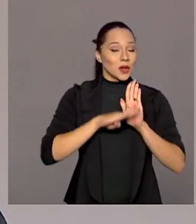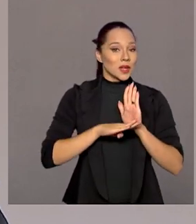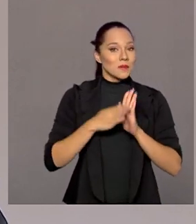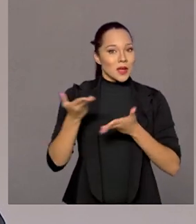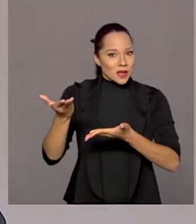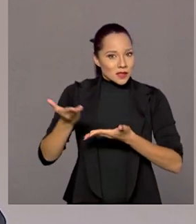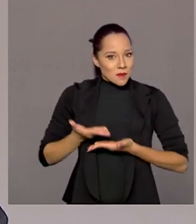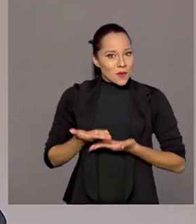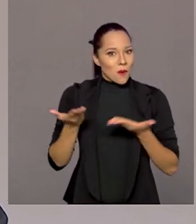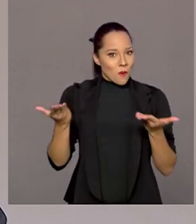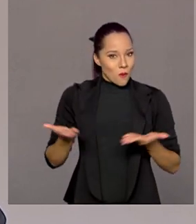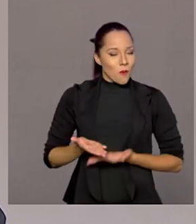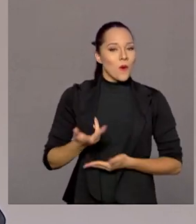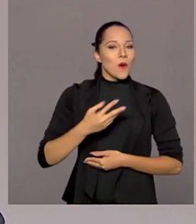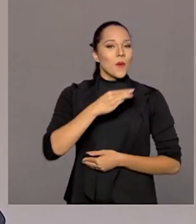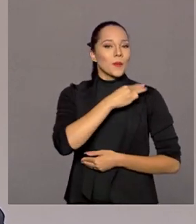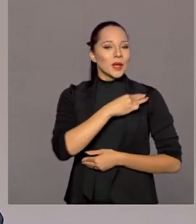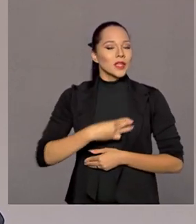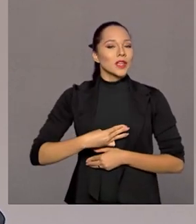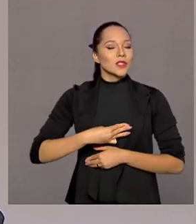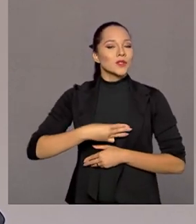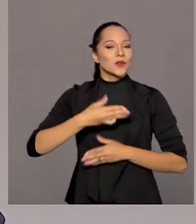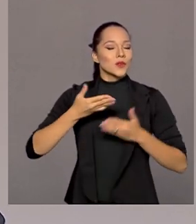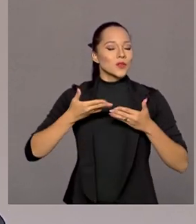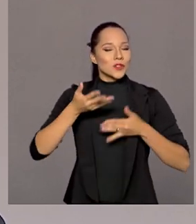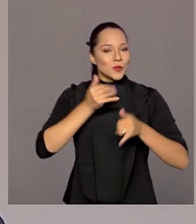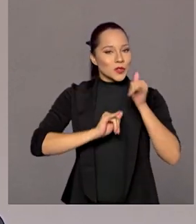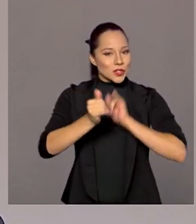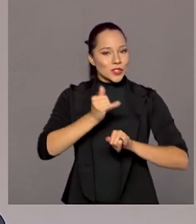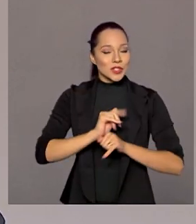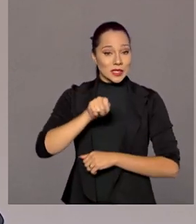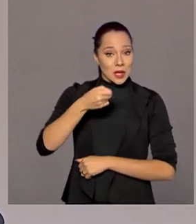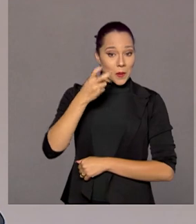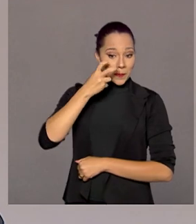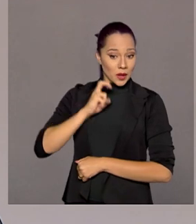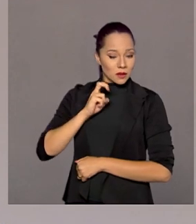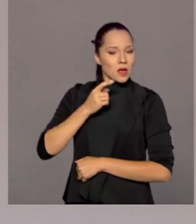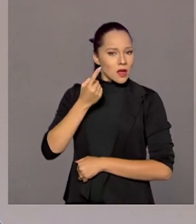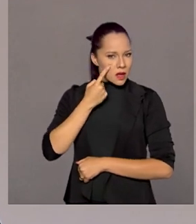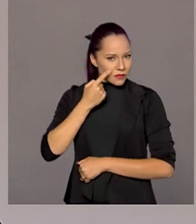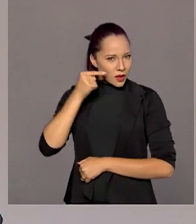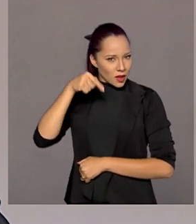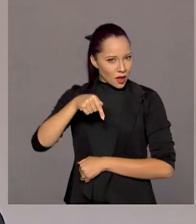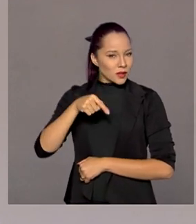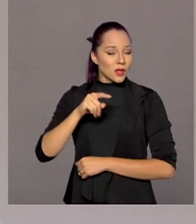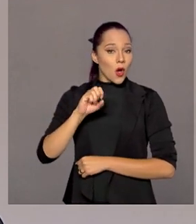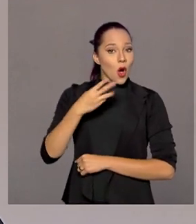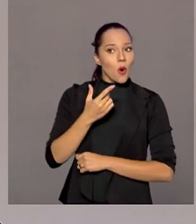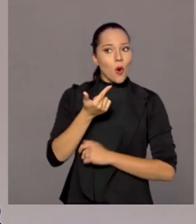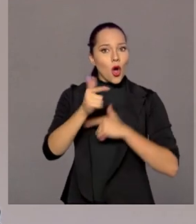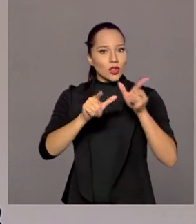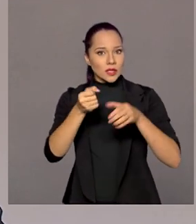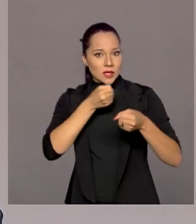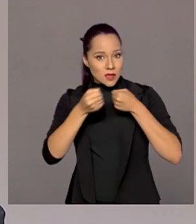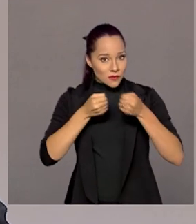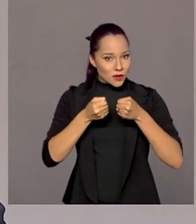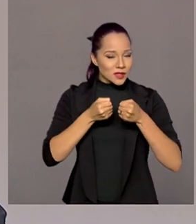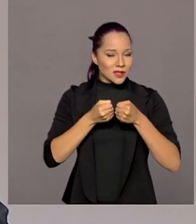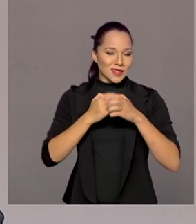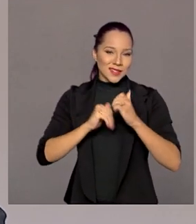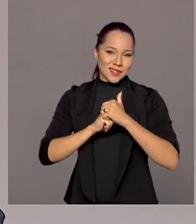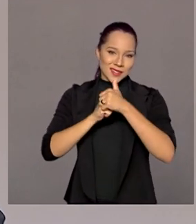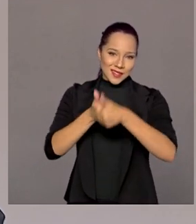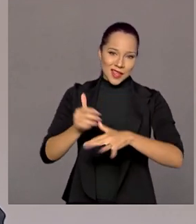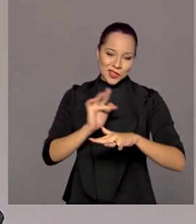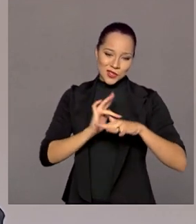recebeu, nesta edição, o ministro de Minas e Energia, Bento Albuquerque. Que se você quiser rever esta ou outras entrevistas, siga